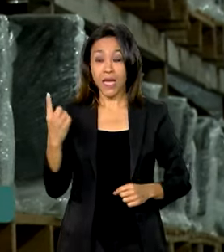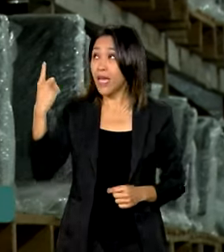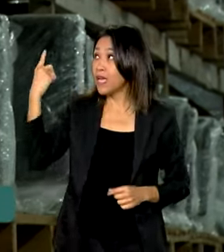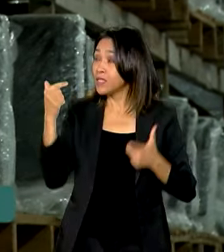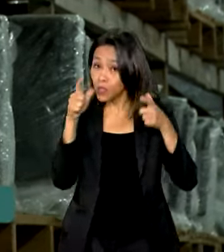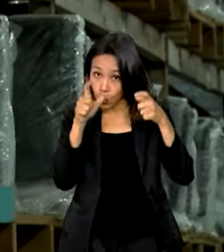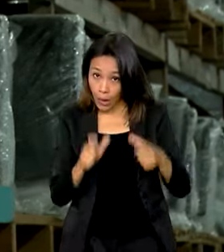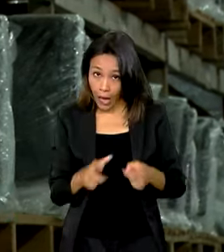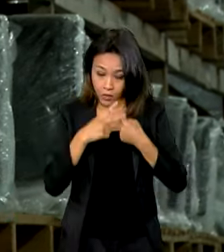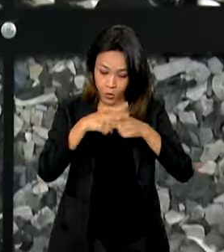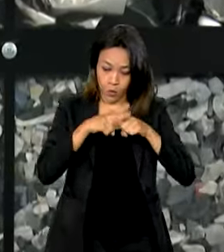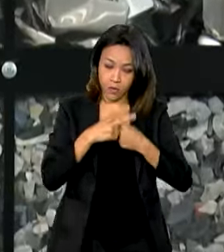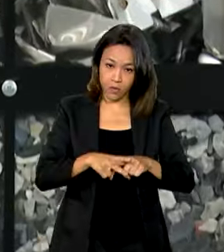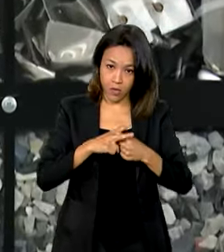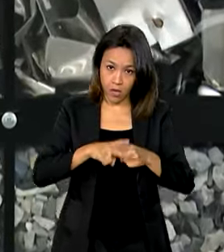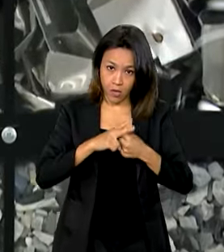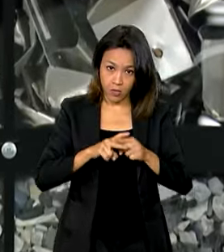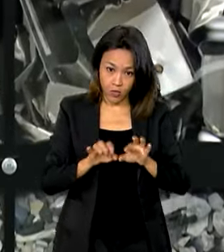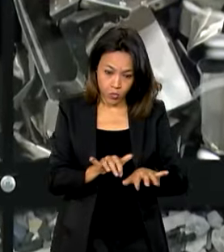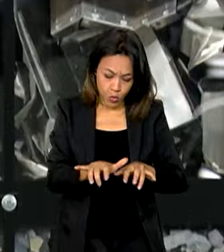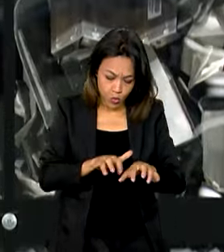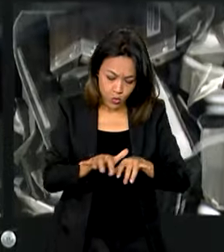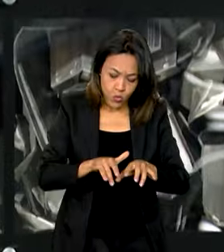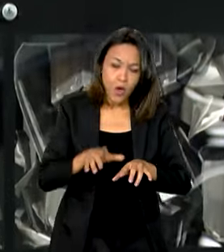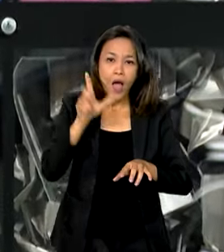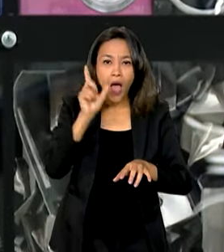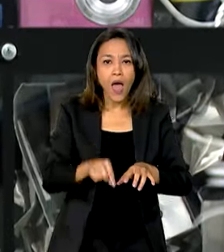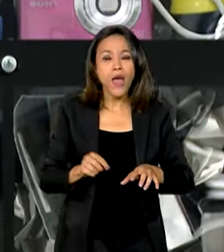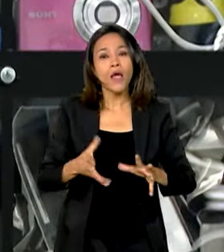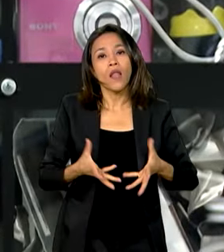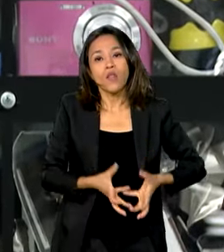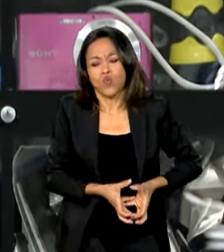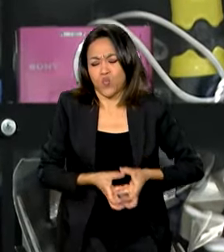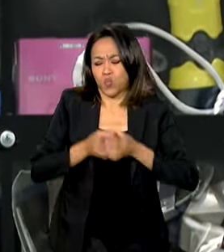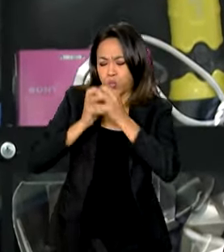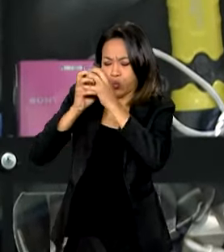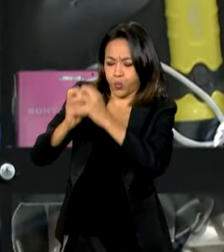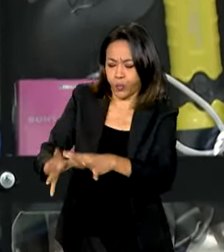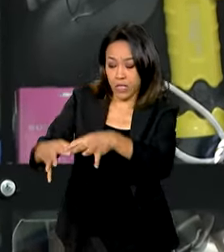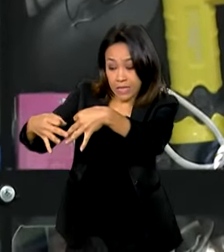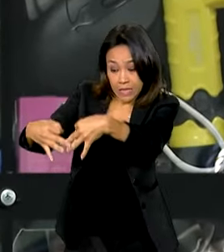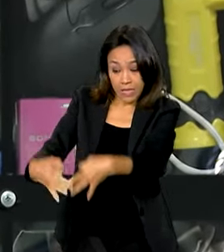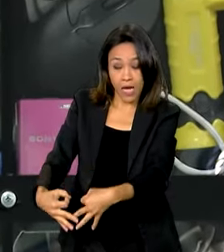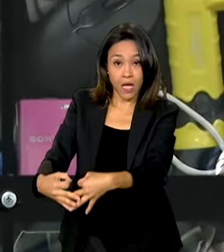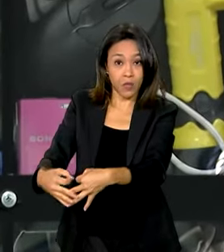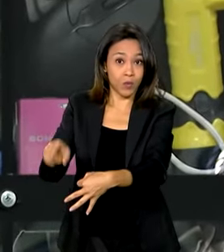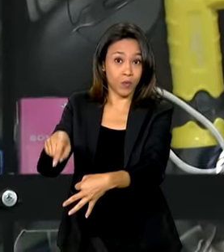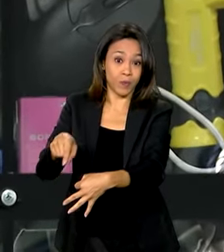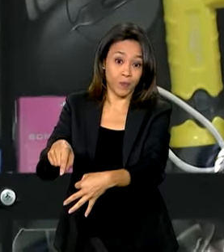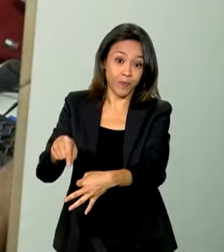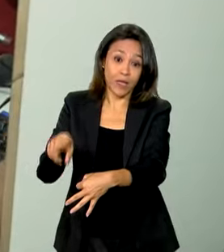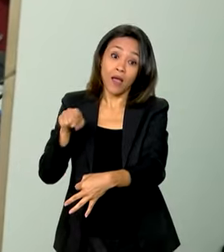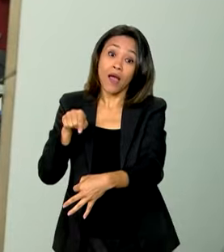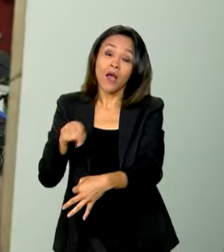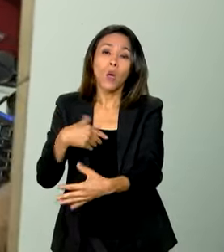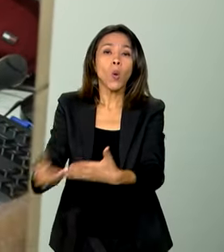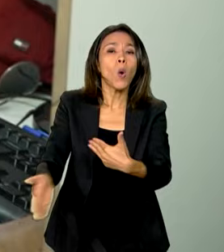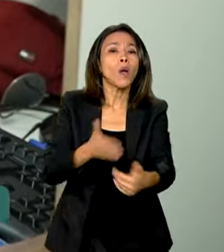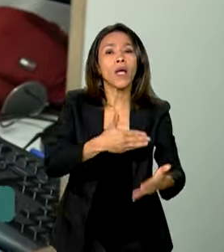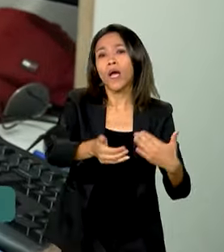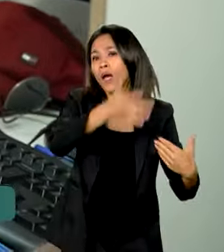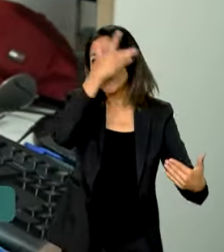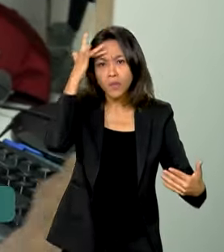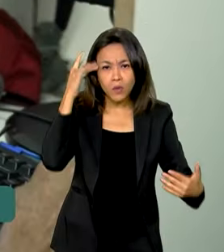responsáveis pelo tratamento correto dos resíduos eletroeletrônicos que não podem ser reaproveitados. Qualquer